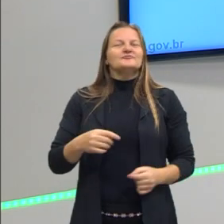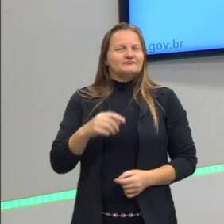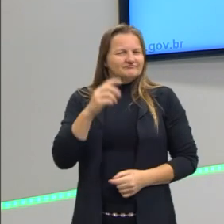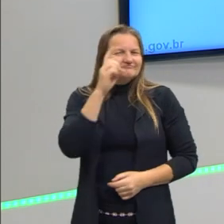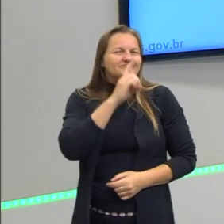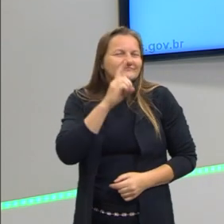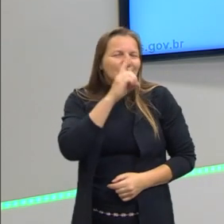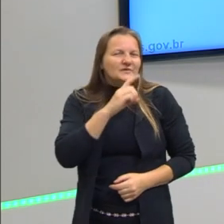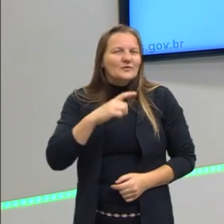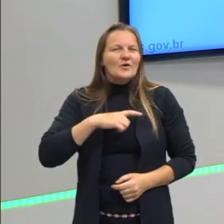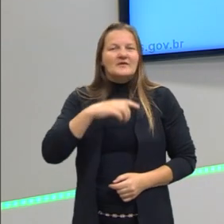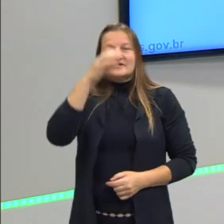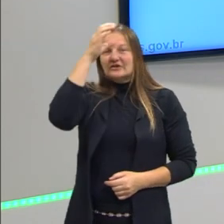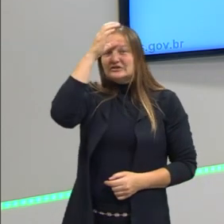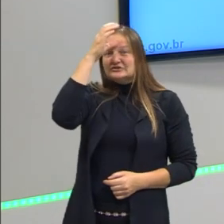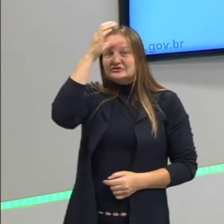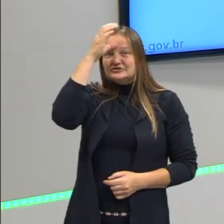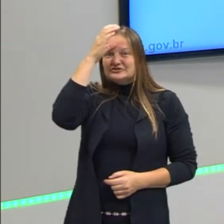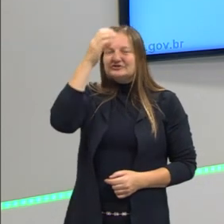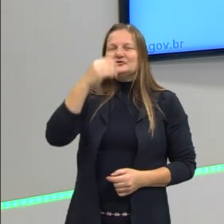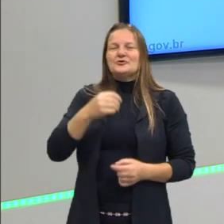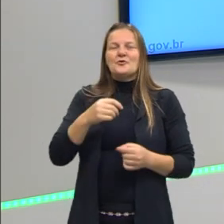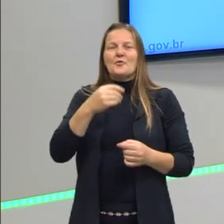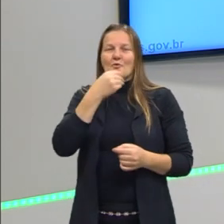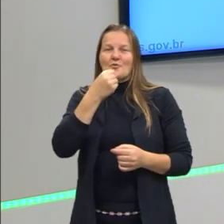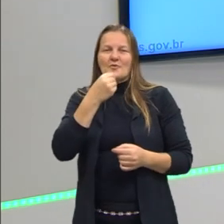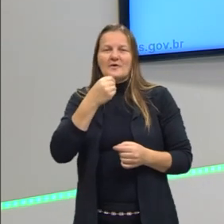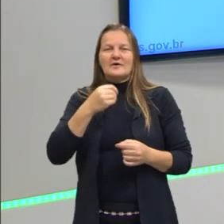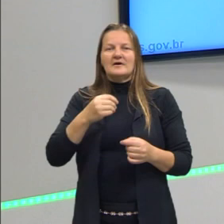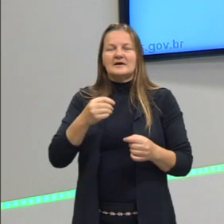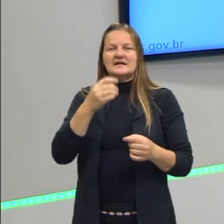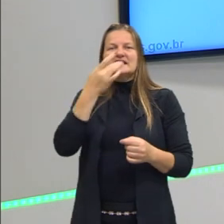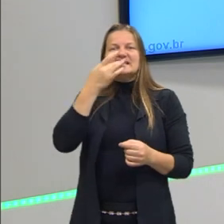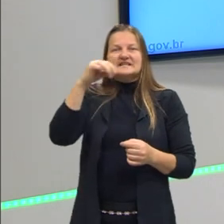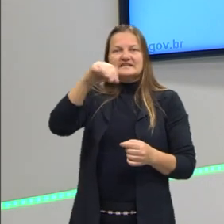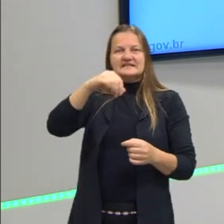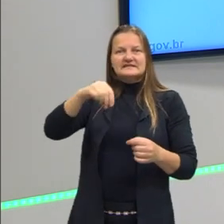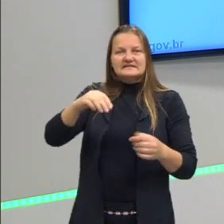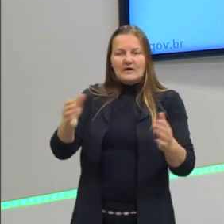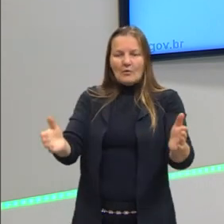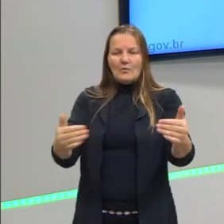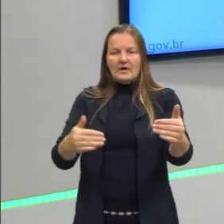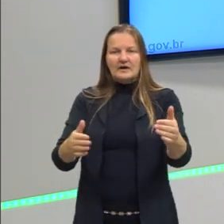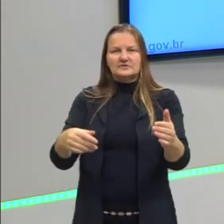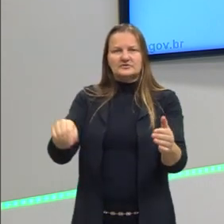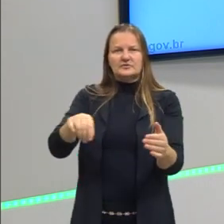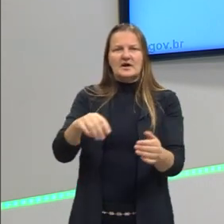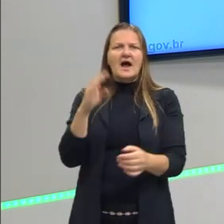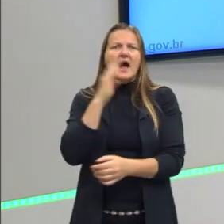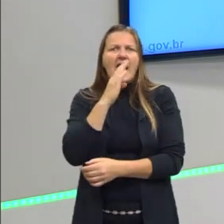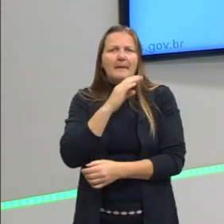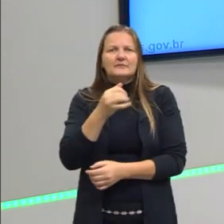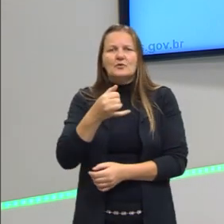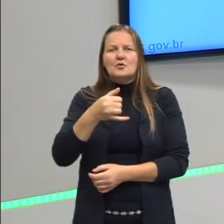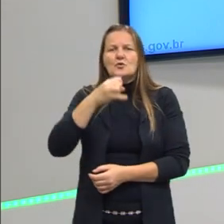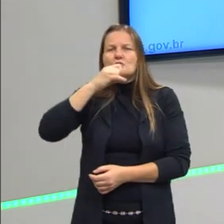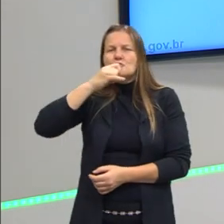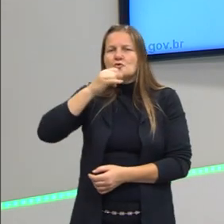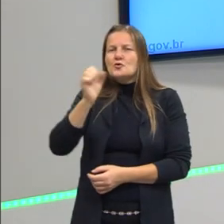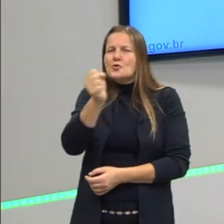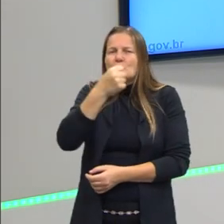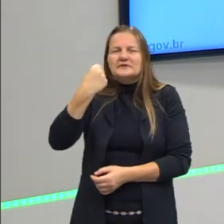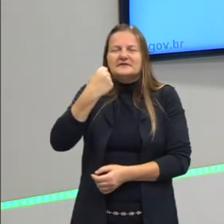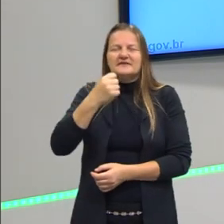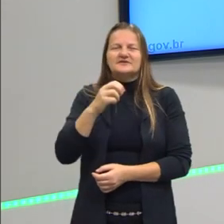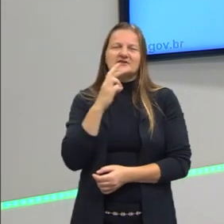visto um tio ou vocês mesmo colocando sal na caixa de isopor, na caixa térmica, para que aquela cervejinha que estava quente